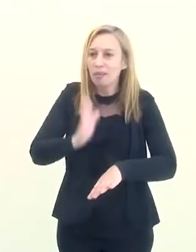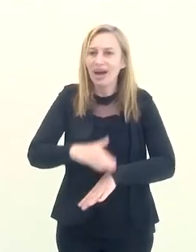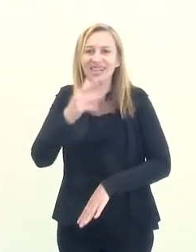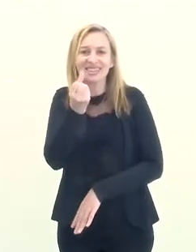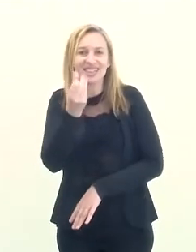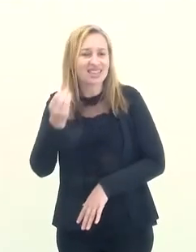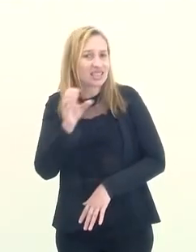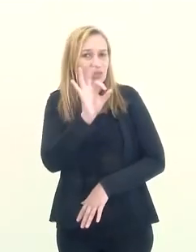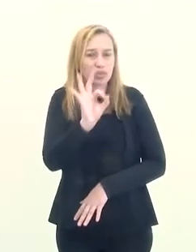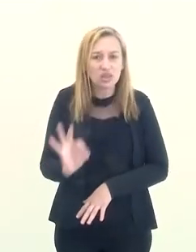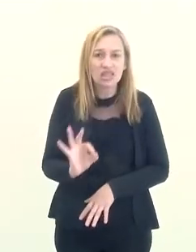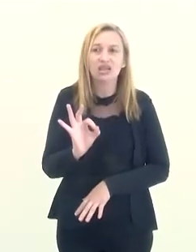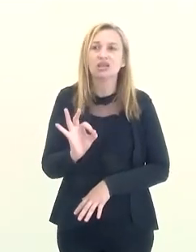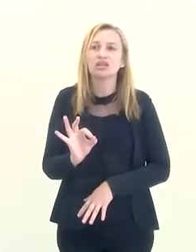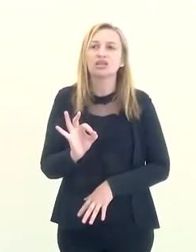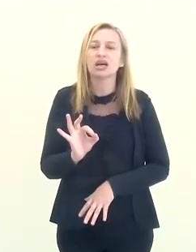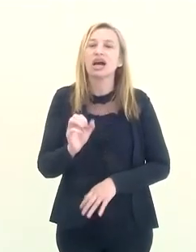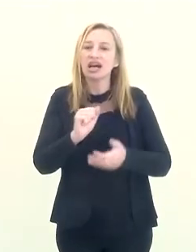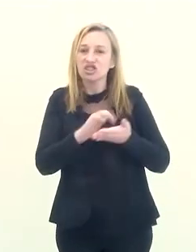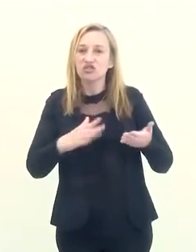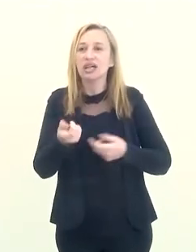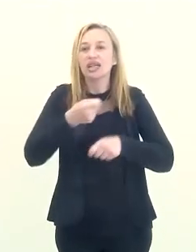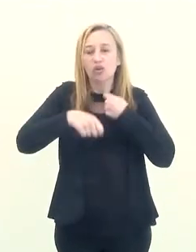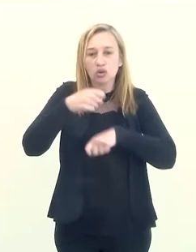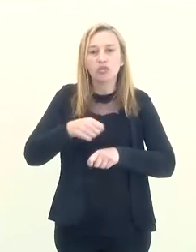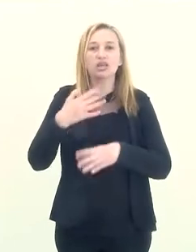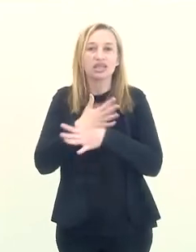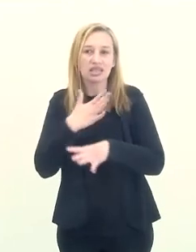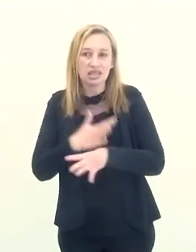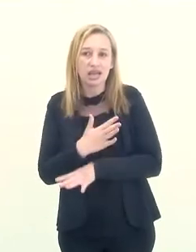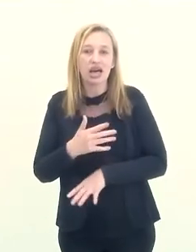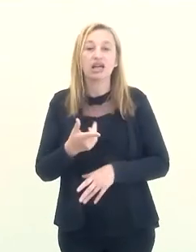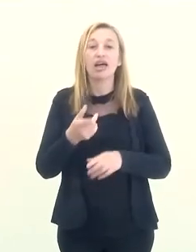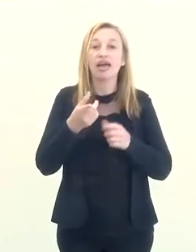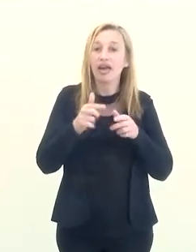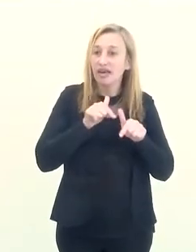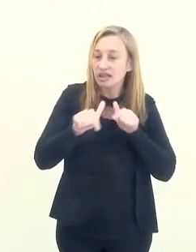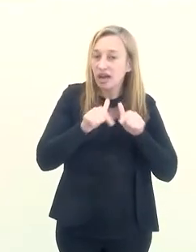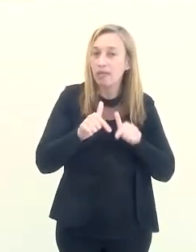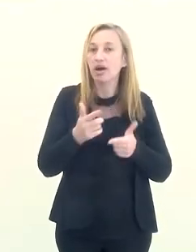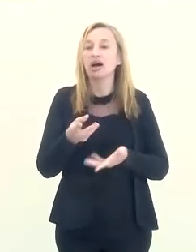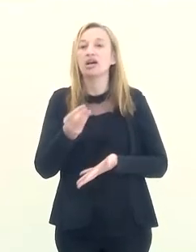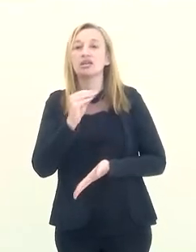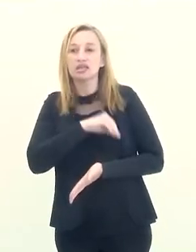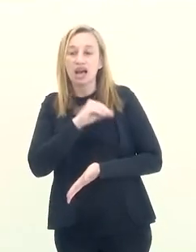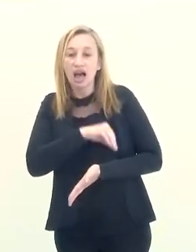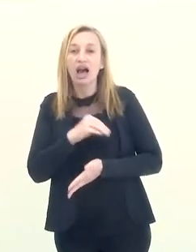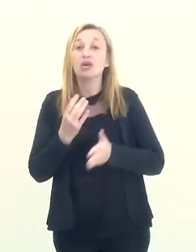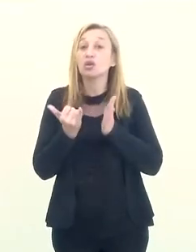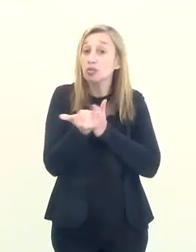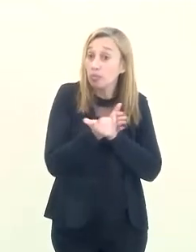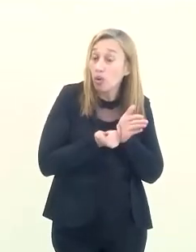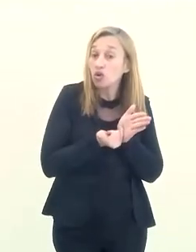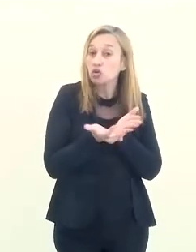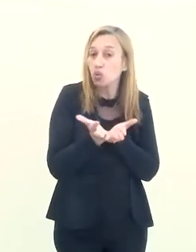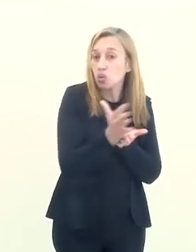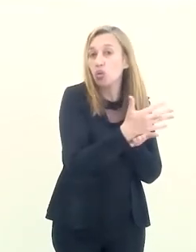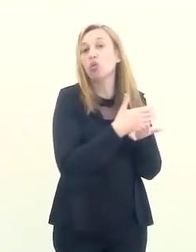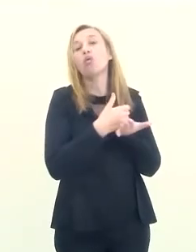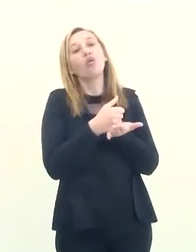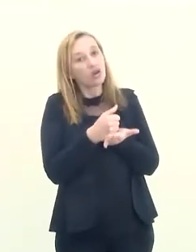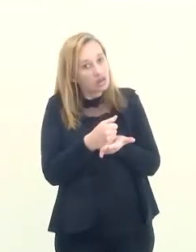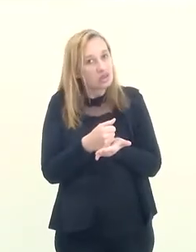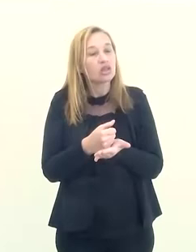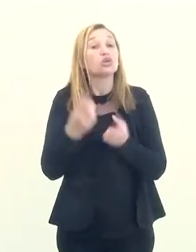60% da atividade econômica dessa cidade. Do emprego, da renda, dos impostos que estão gerados,